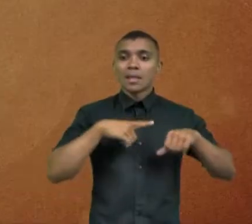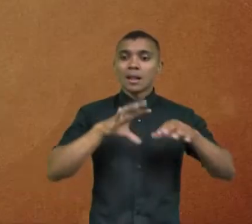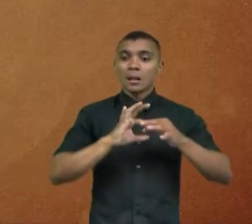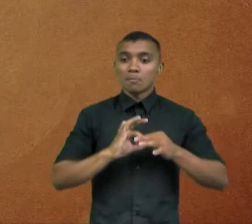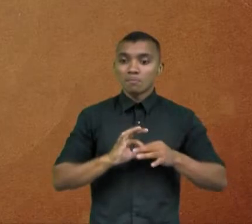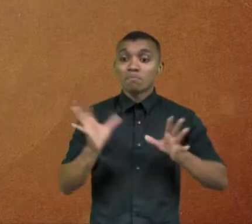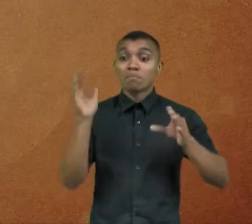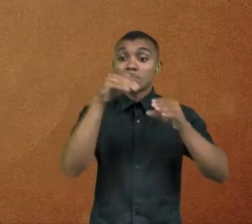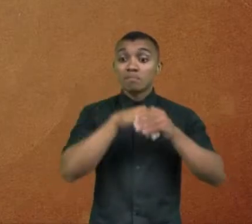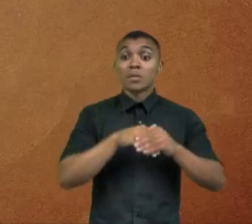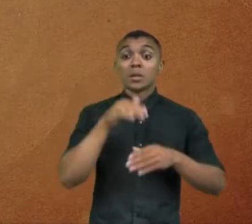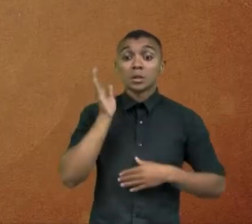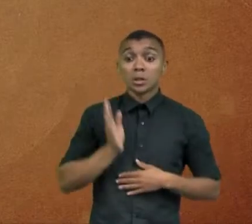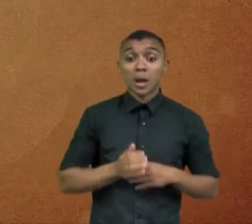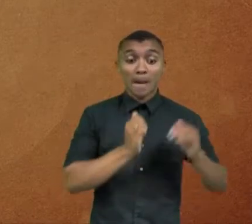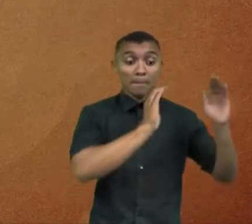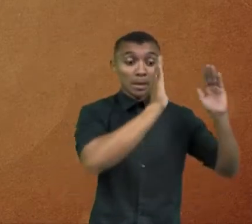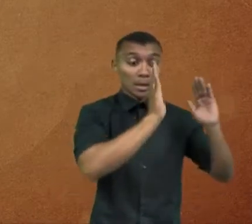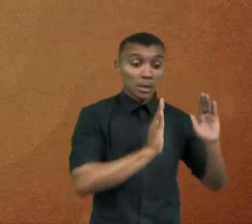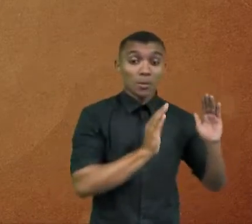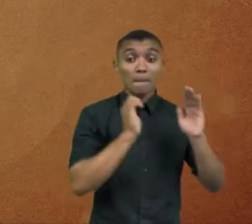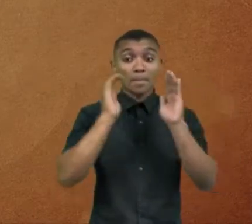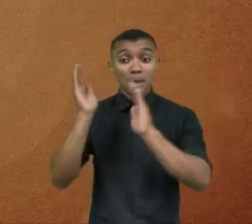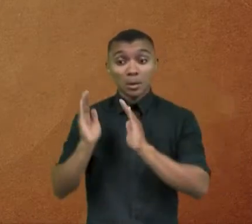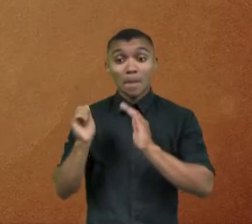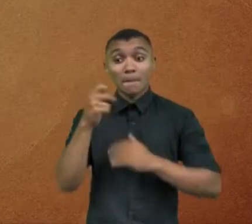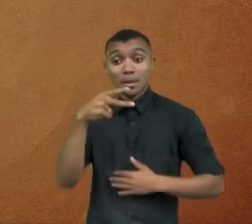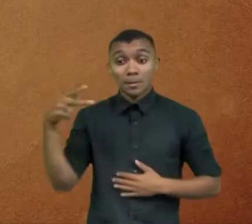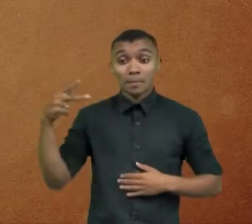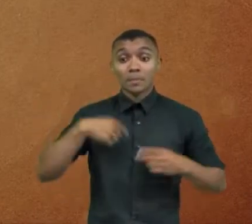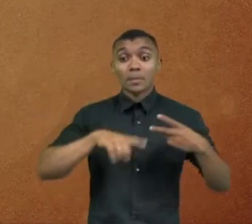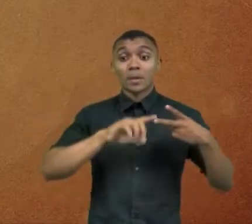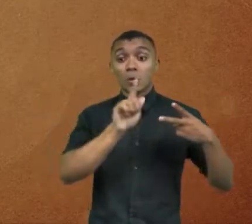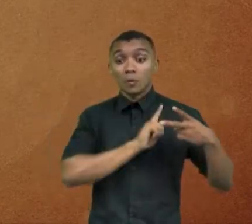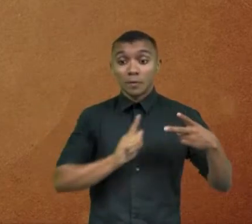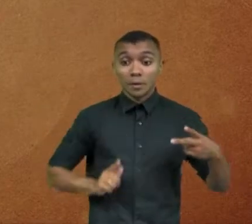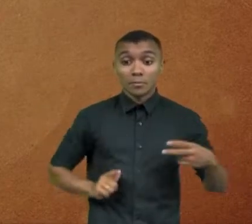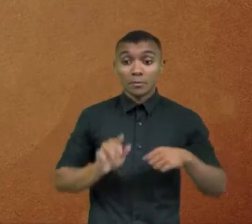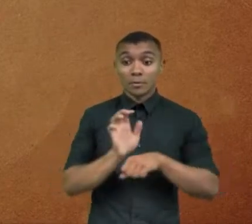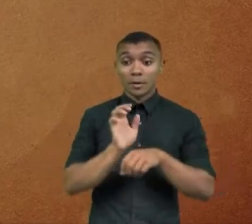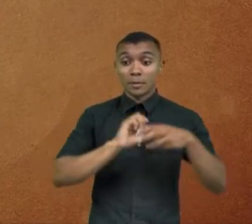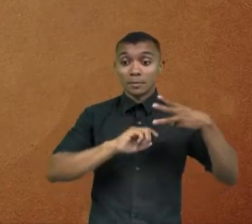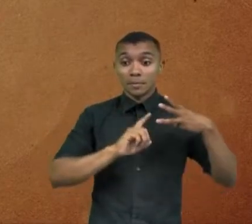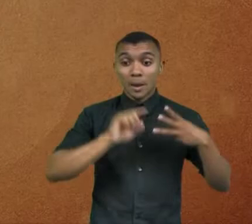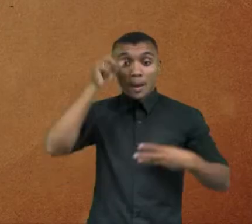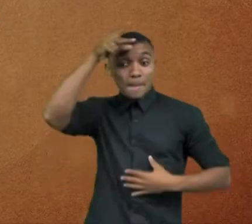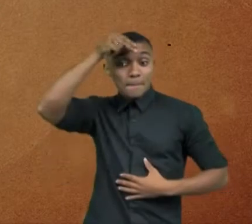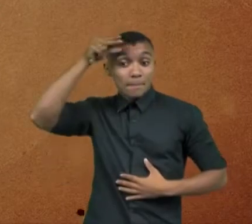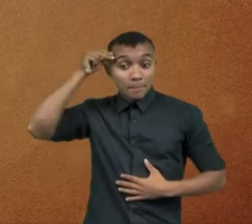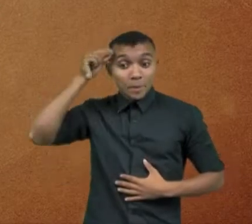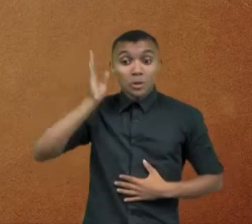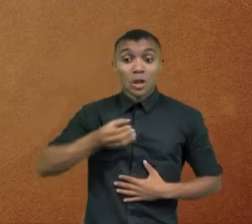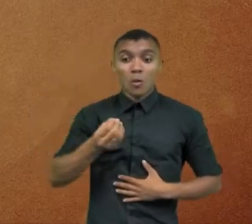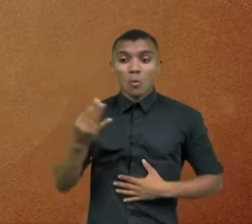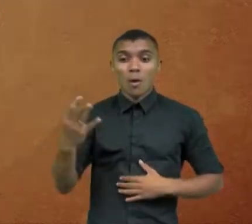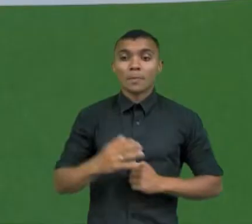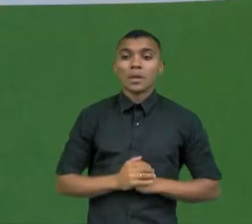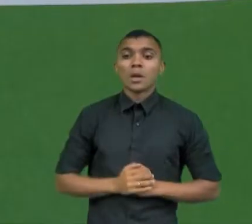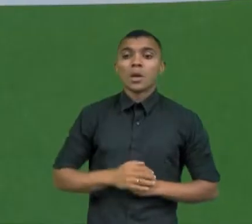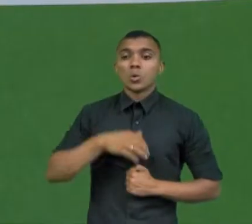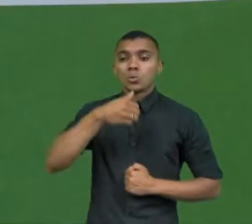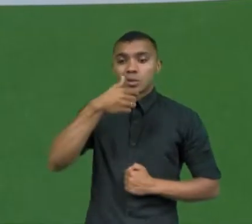com dois turnos para a presidência, os governos estaduais e as prefeituras com mais de 200 mil eleitores.